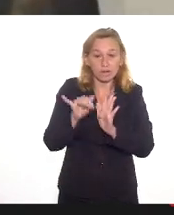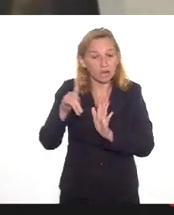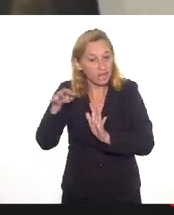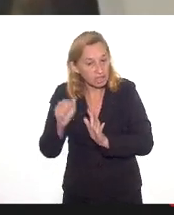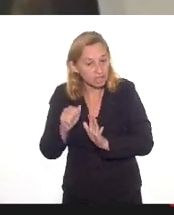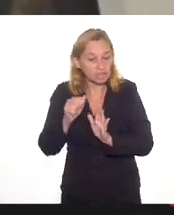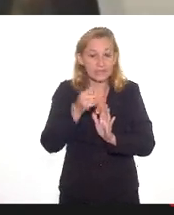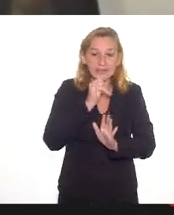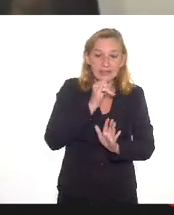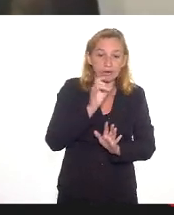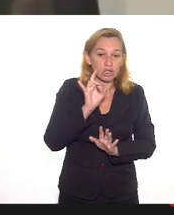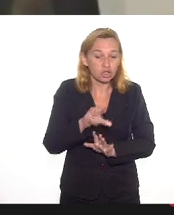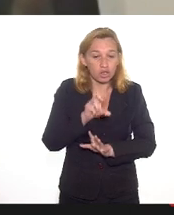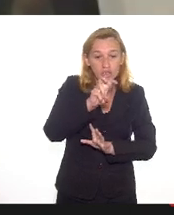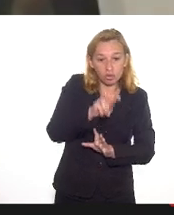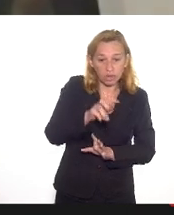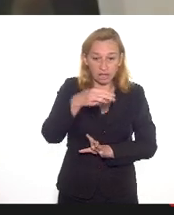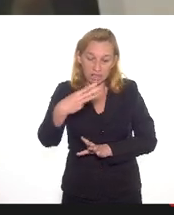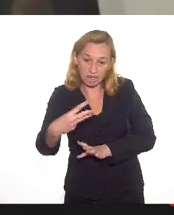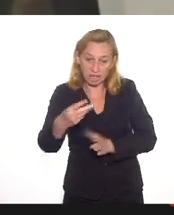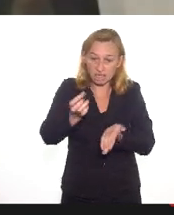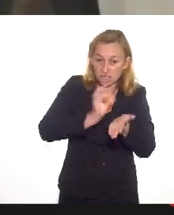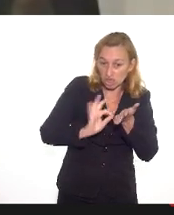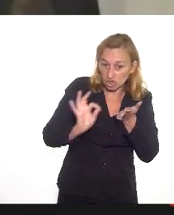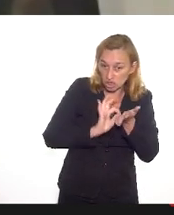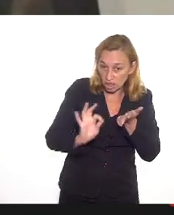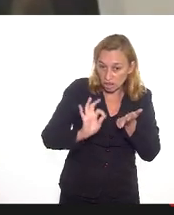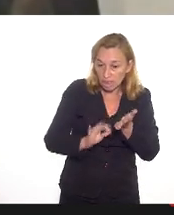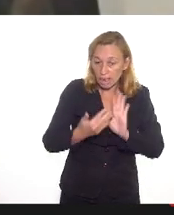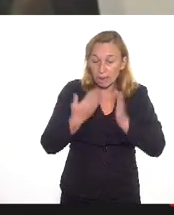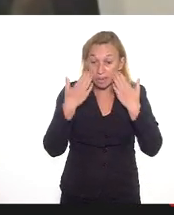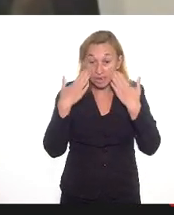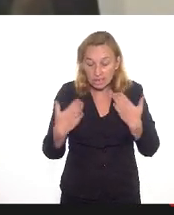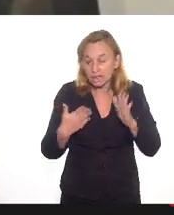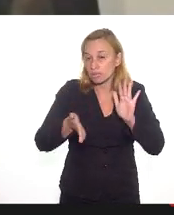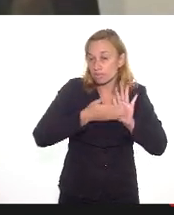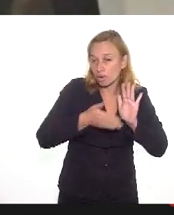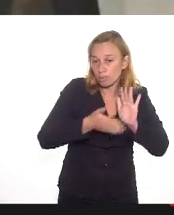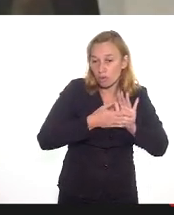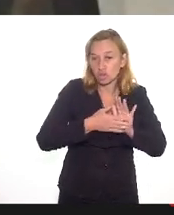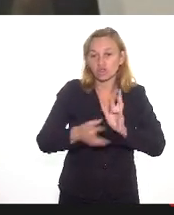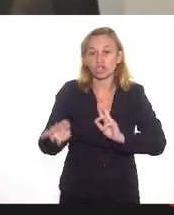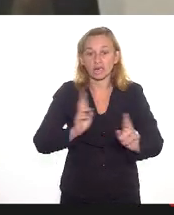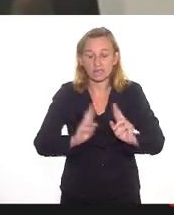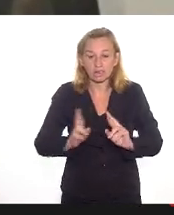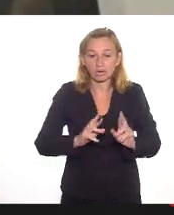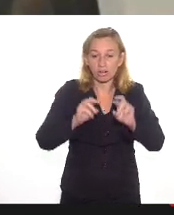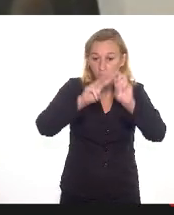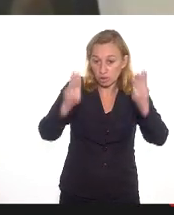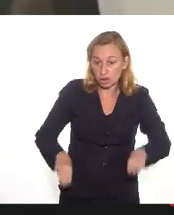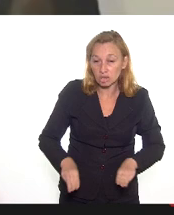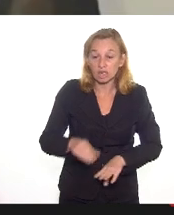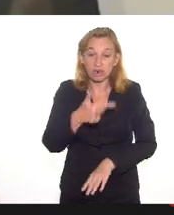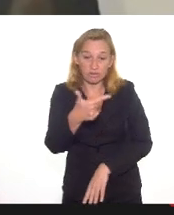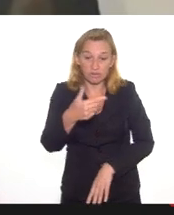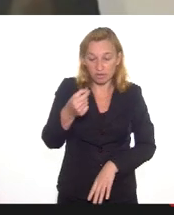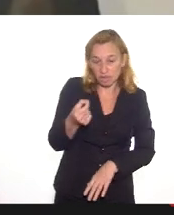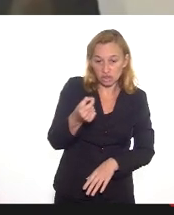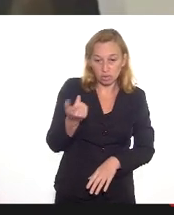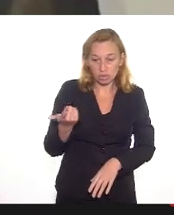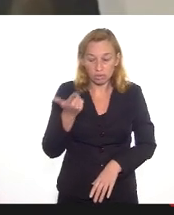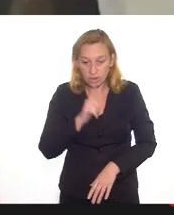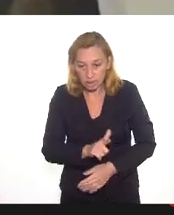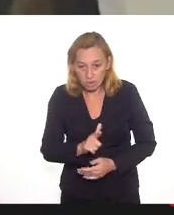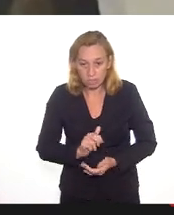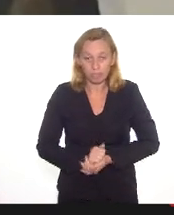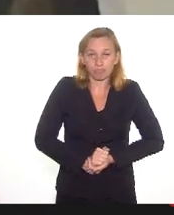exemplo, apenas 53 inscritos apresentaram propostas relativas a museus e apenas 20 foram contemplados.